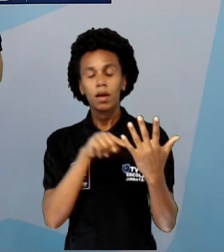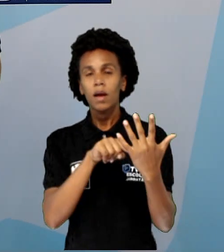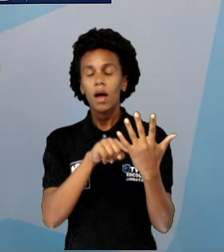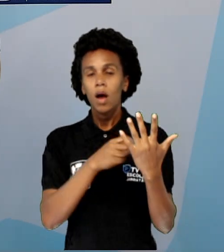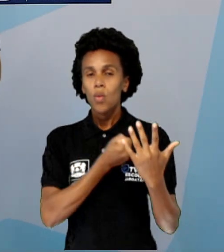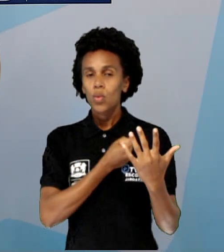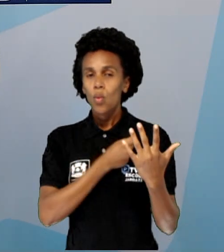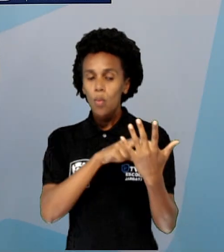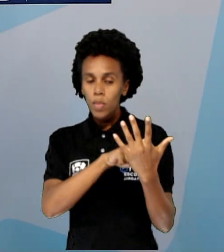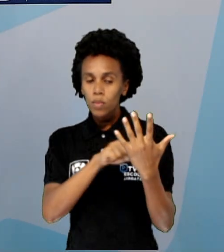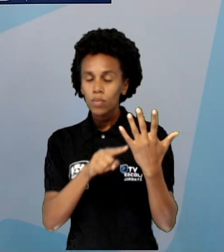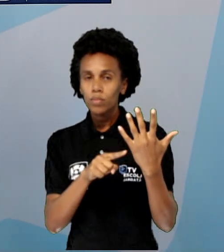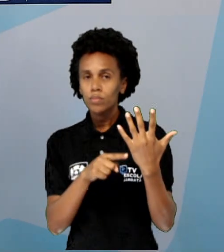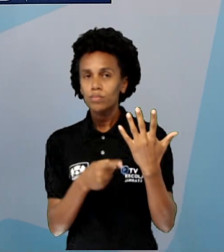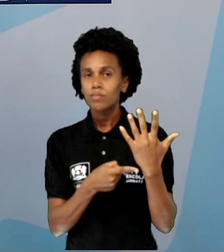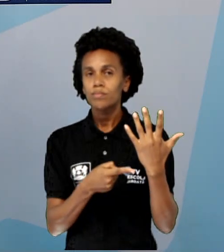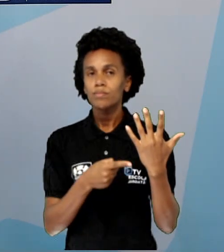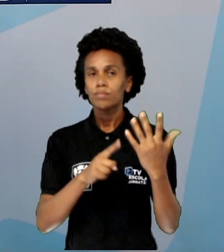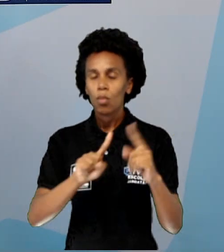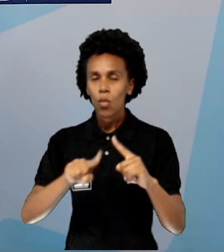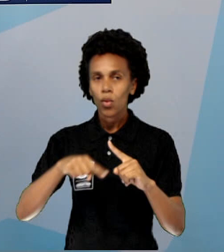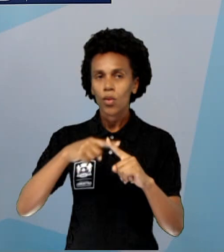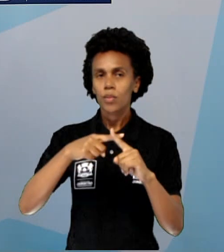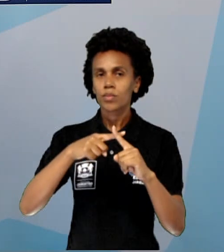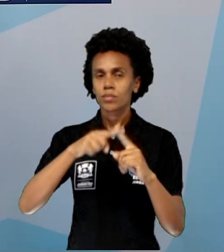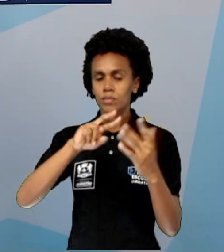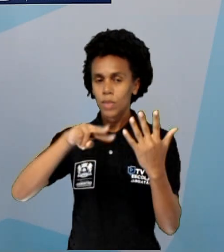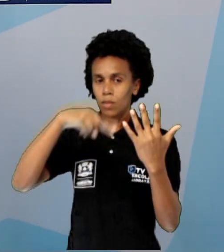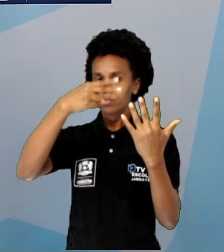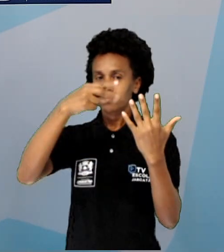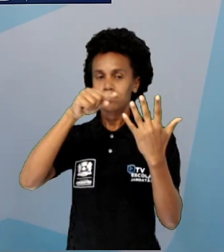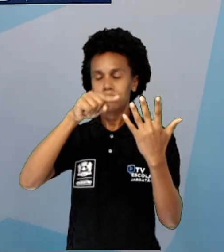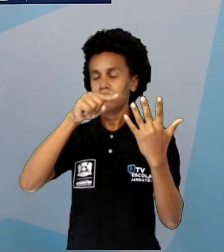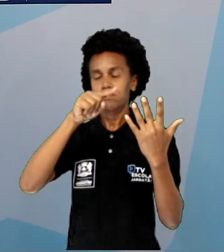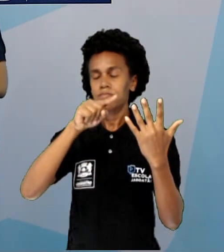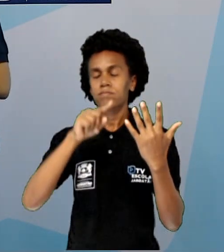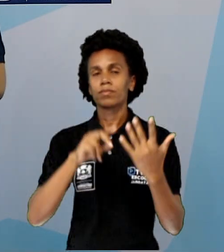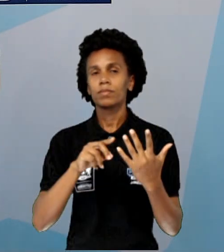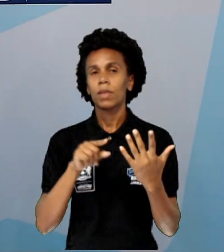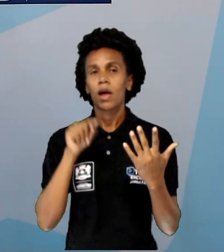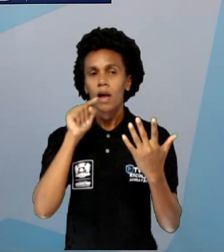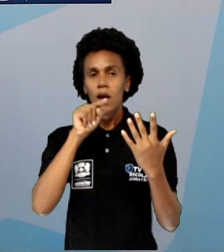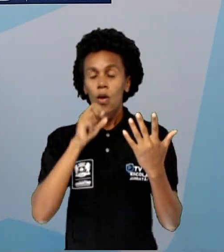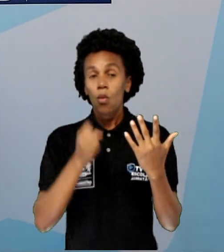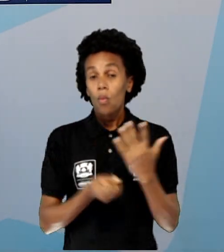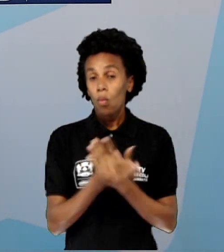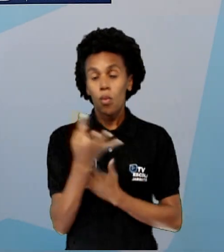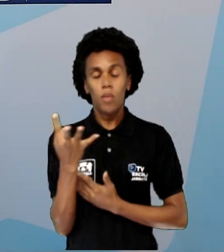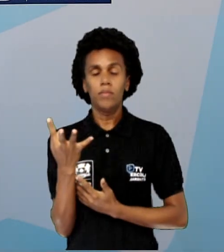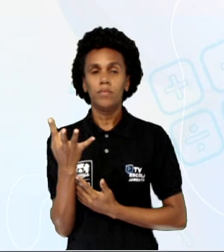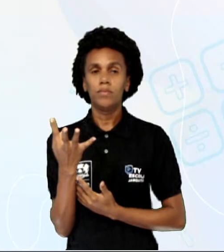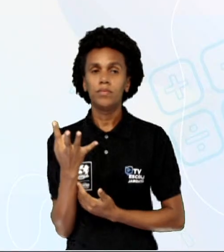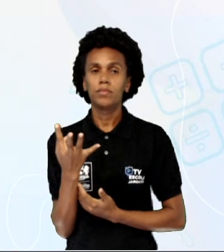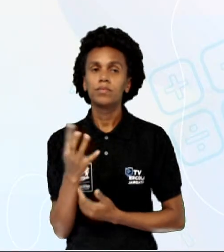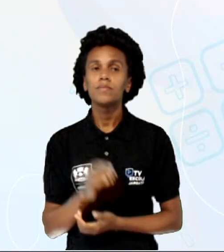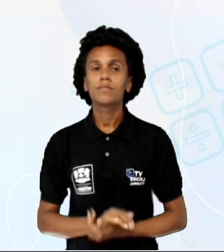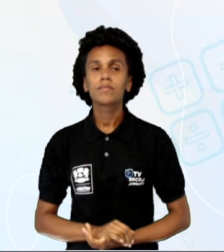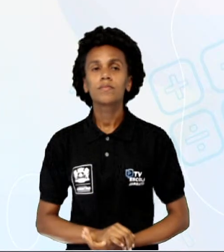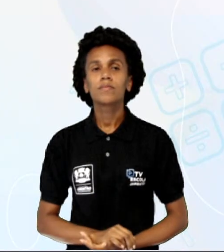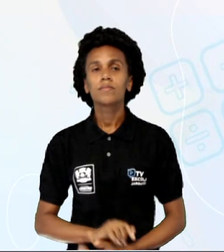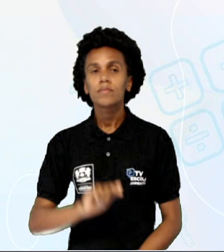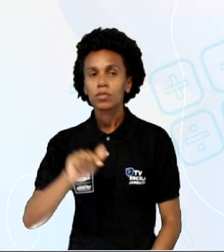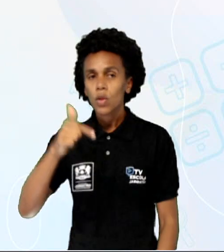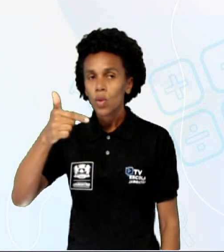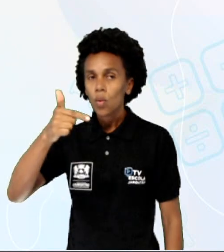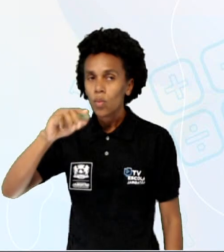Aquele número que fica ali em cima, ele representa a quantidade, tá bom? Aí a gente tem assim, ó, elevado ao